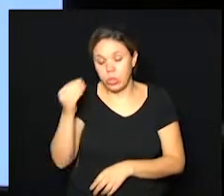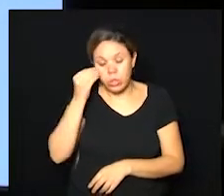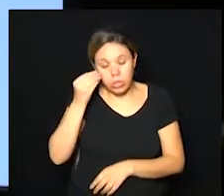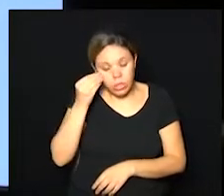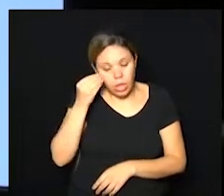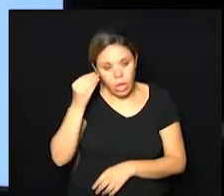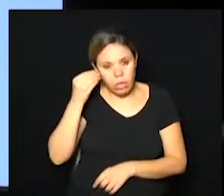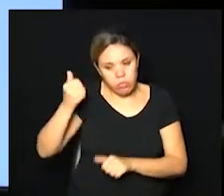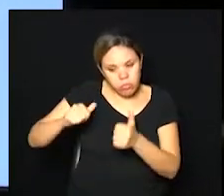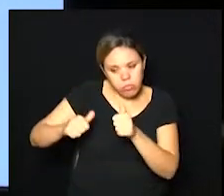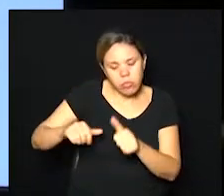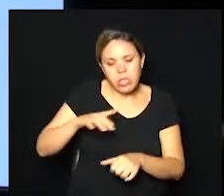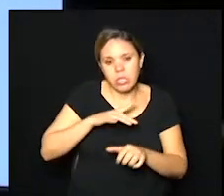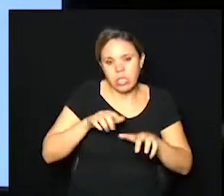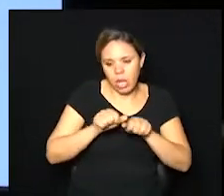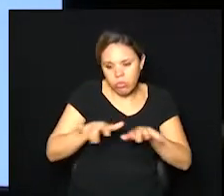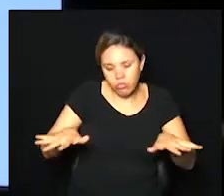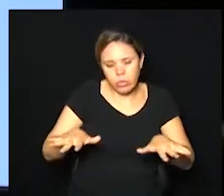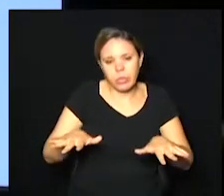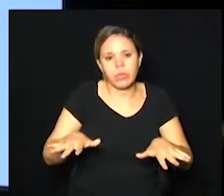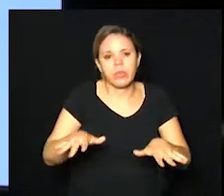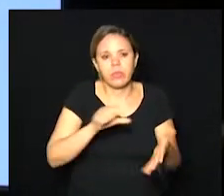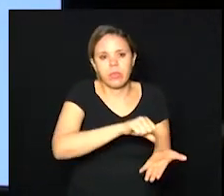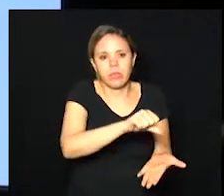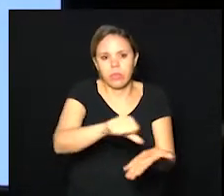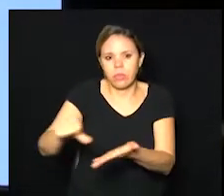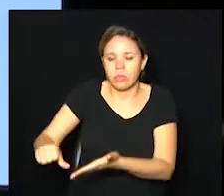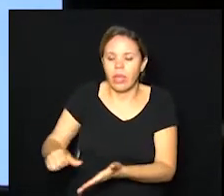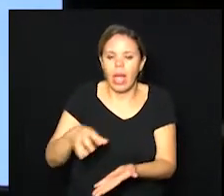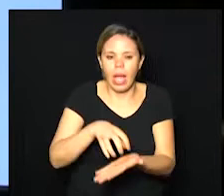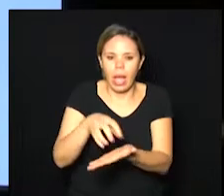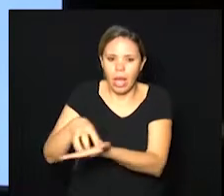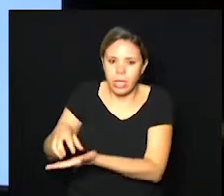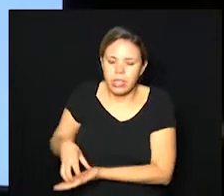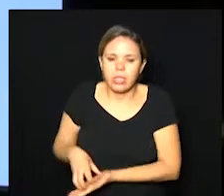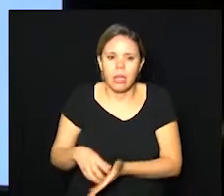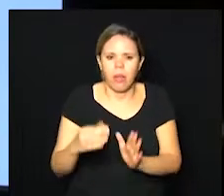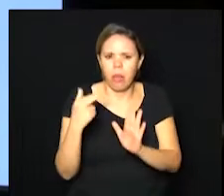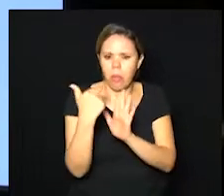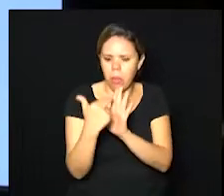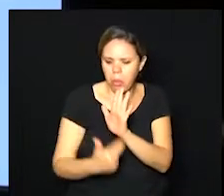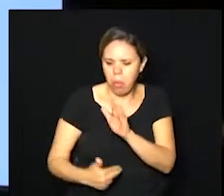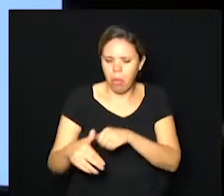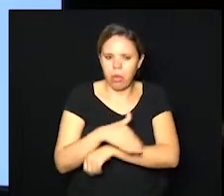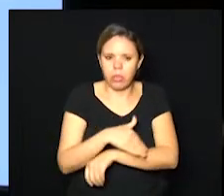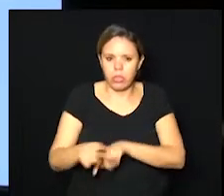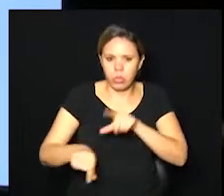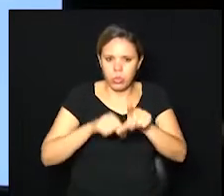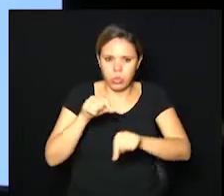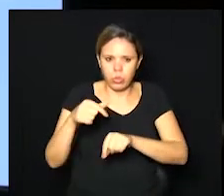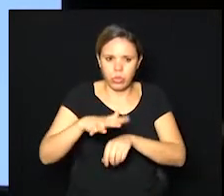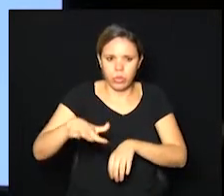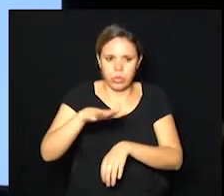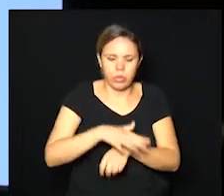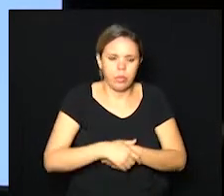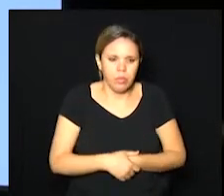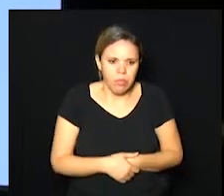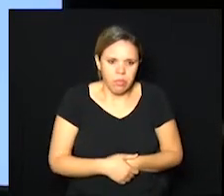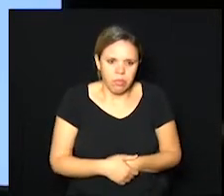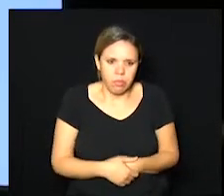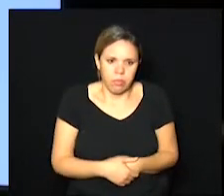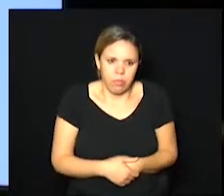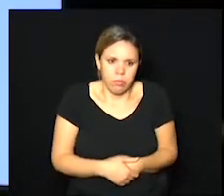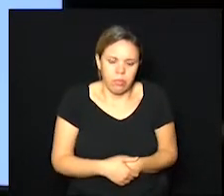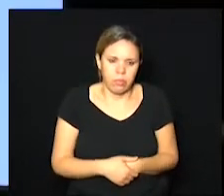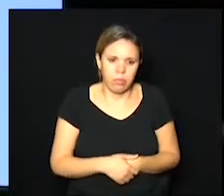na cidade distribuído e cada centro de saúde recebeu uma lista de endereços sorteados em sua área. Então, cada